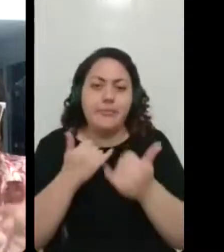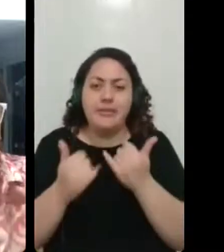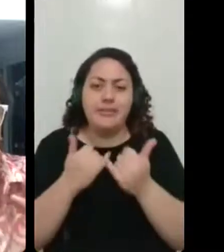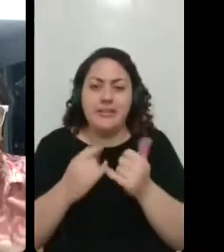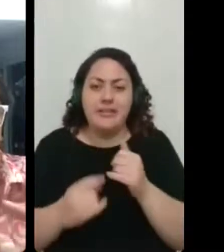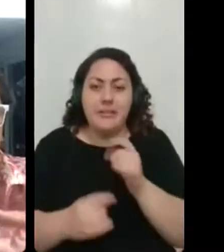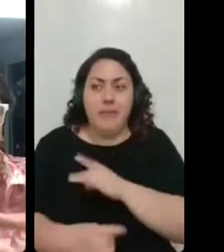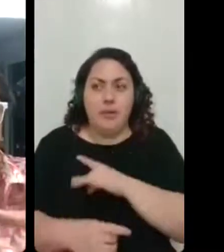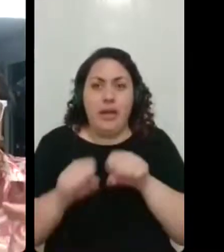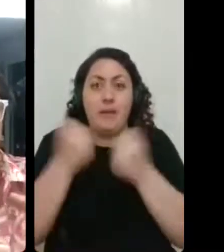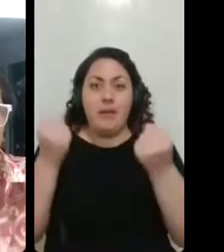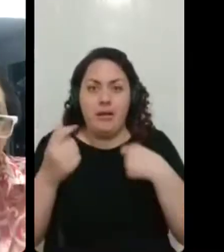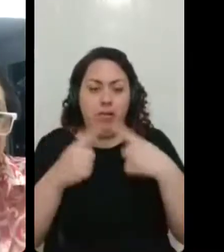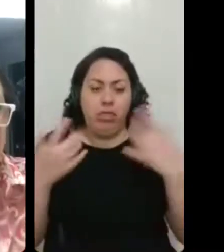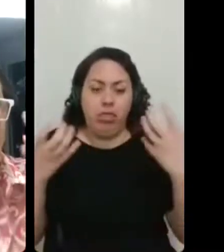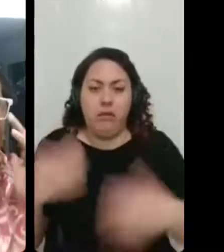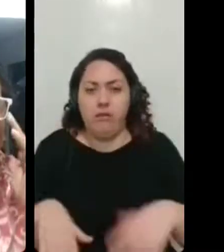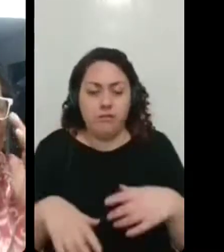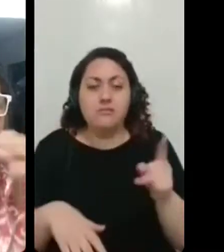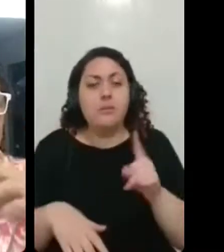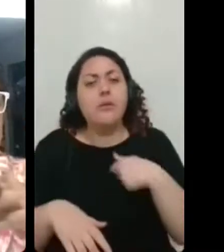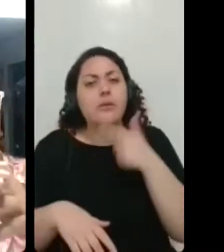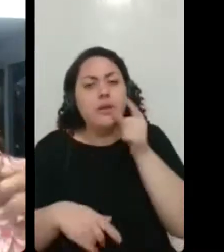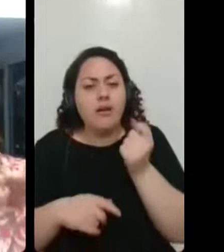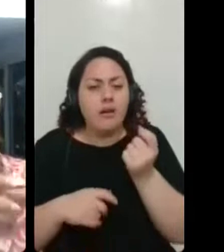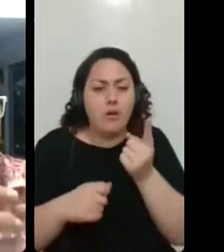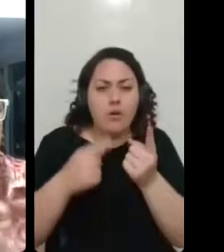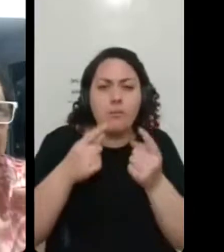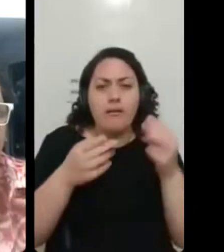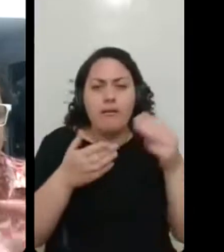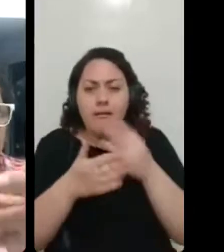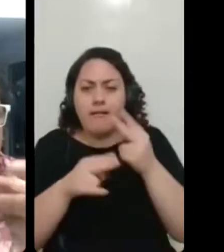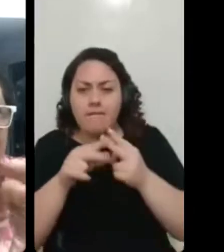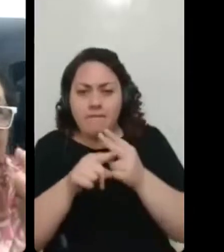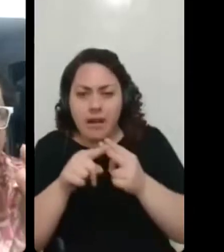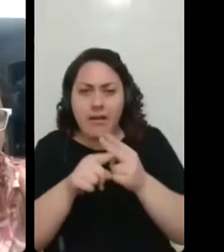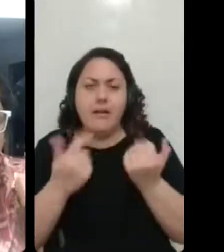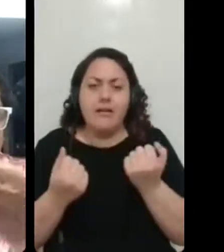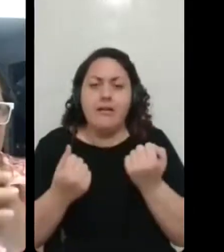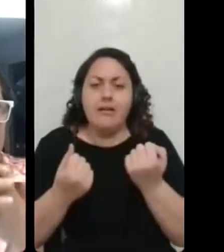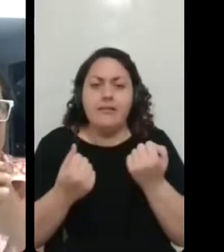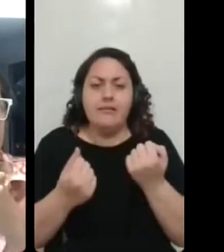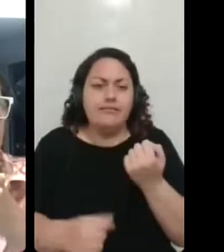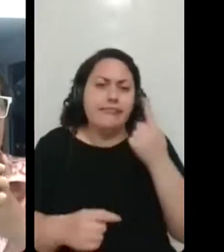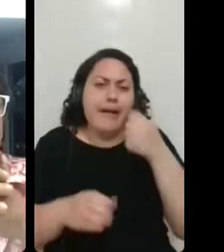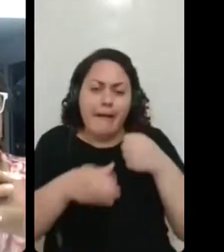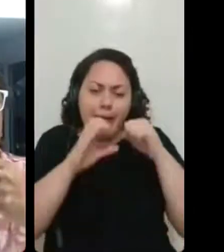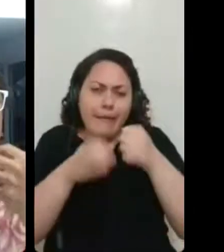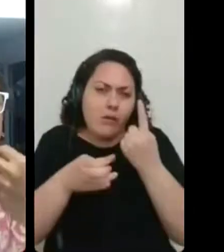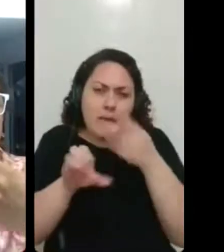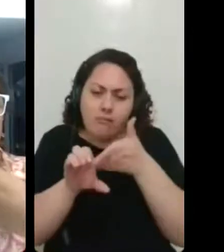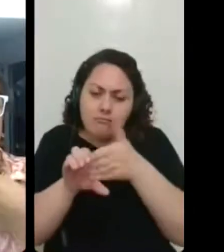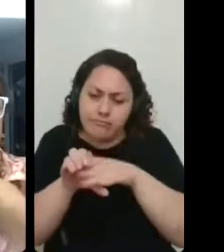mas ter conseguido lavar alguns galheres, ter conseguido lavar uma mísera, chiquinha de cafezinho, uma coisa,